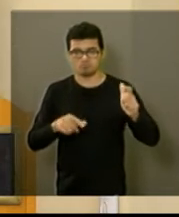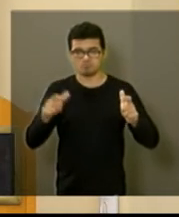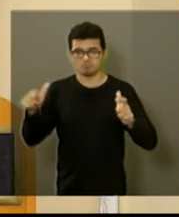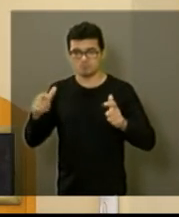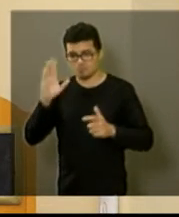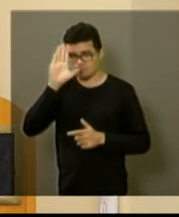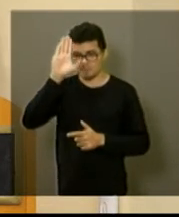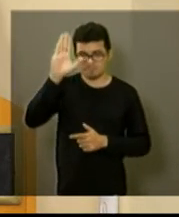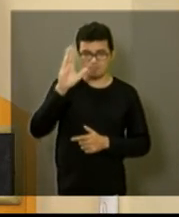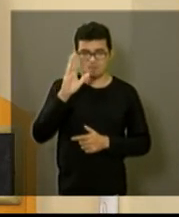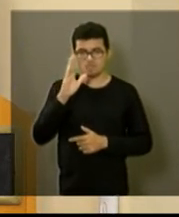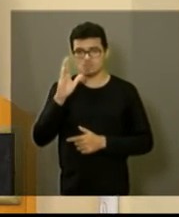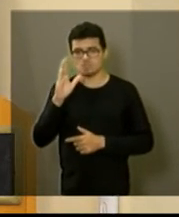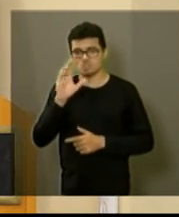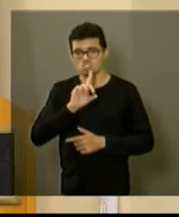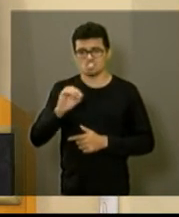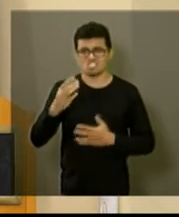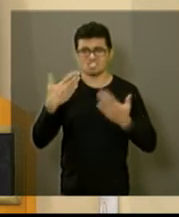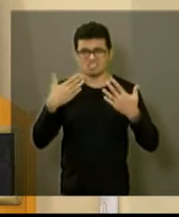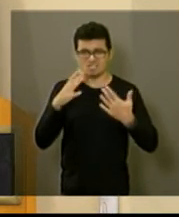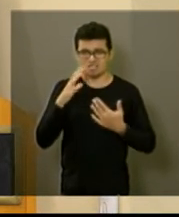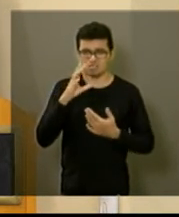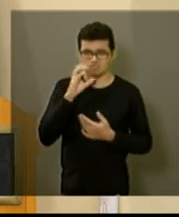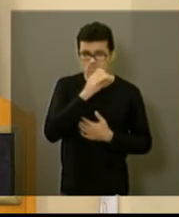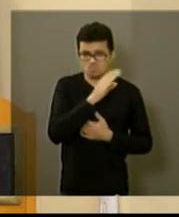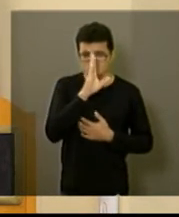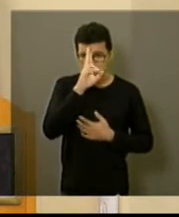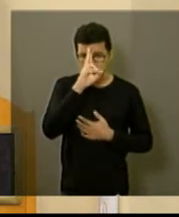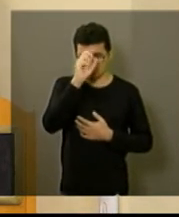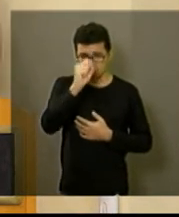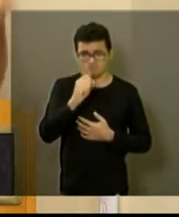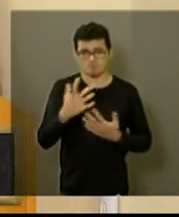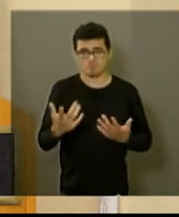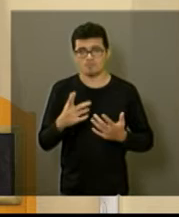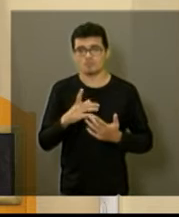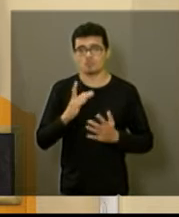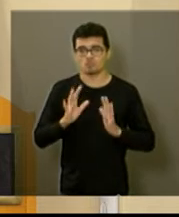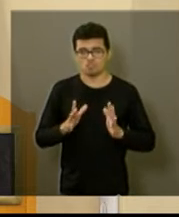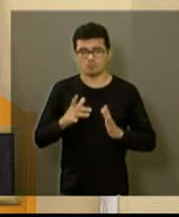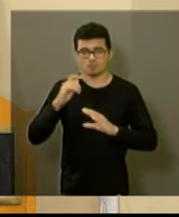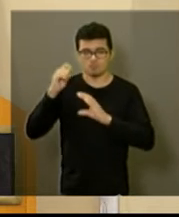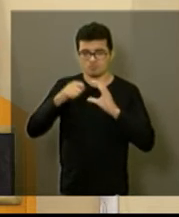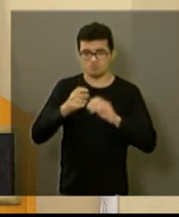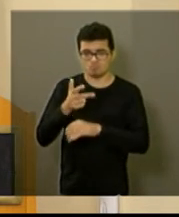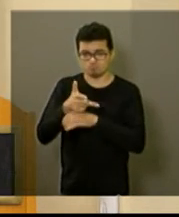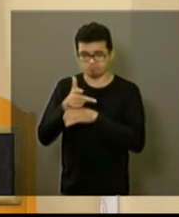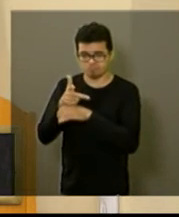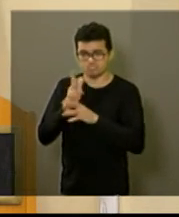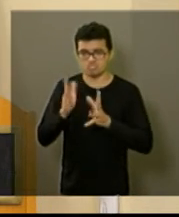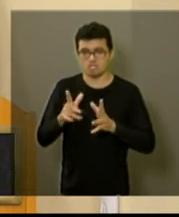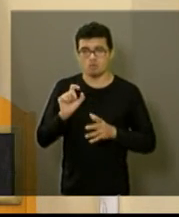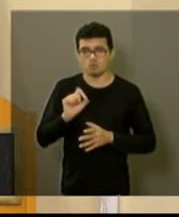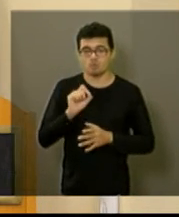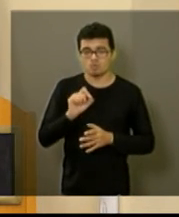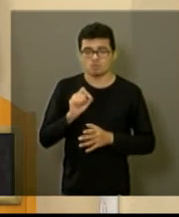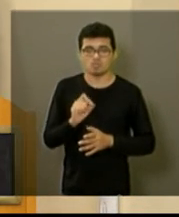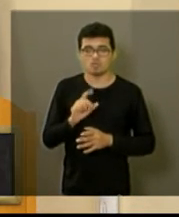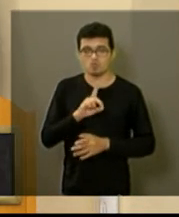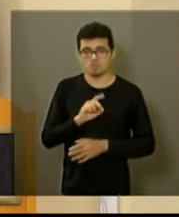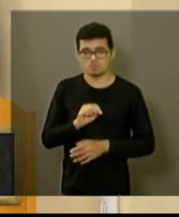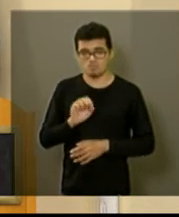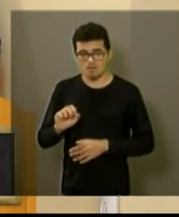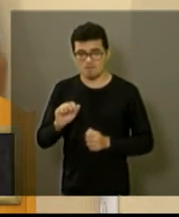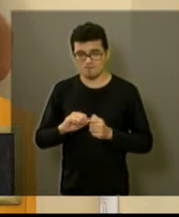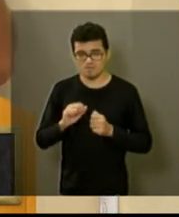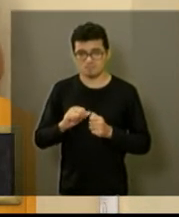mais quentes mas já está sendo verificado como o Pifer disse já está com o DAE já foi feito filmagem o que o DAE podia fazer já foi feito e aí está em